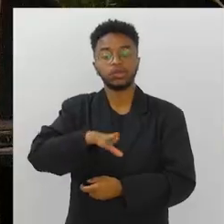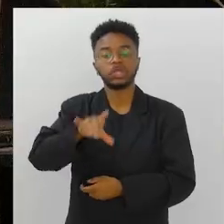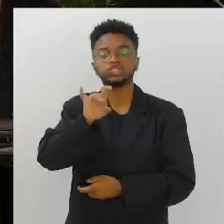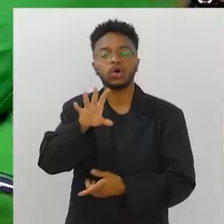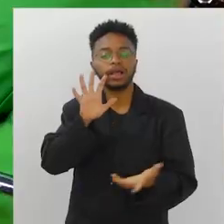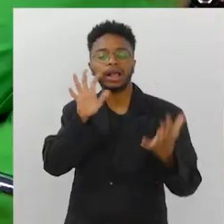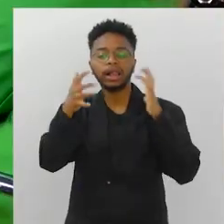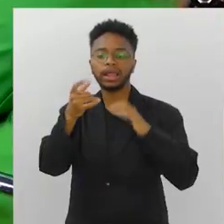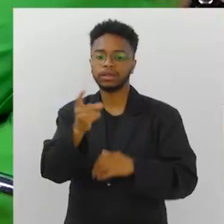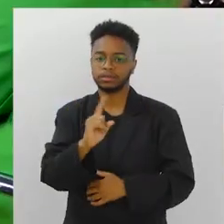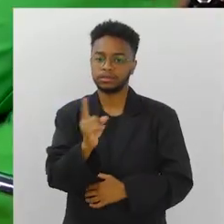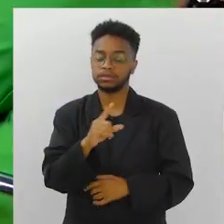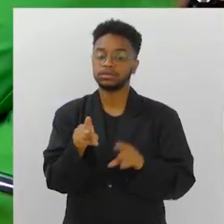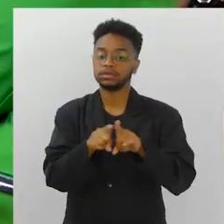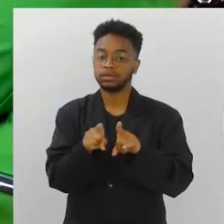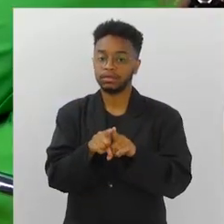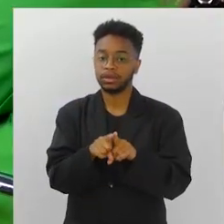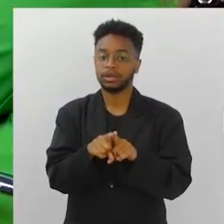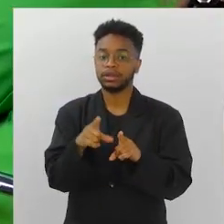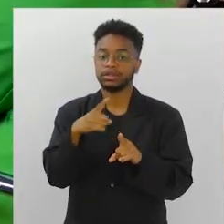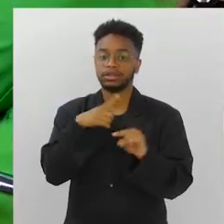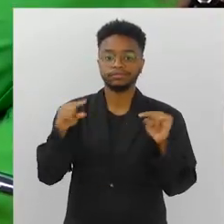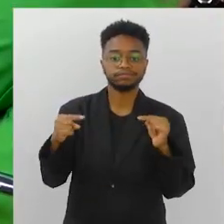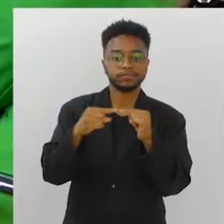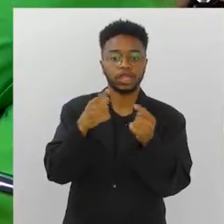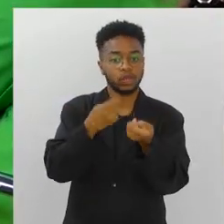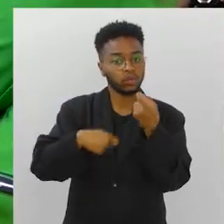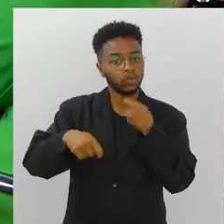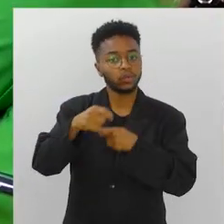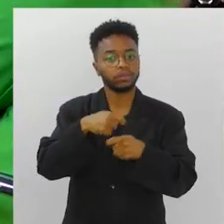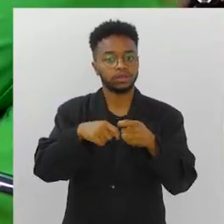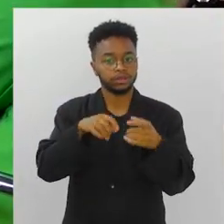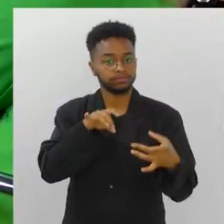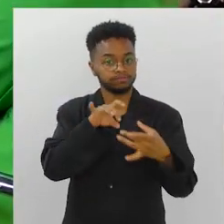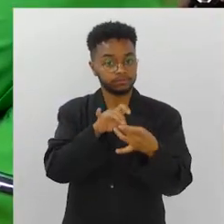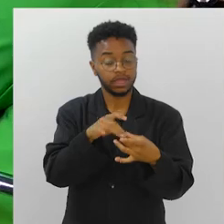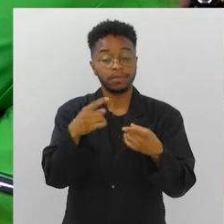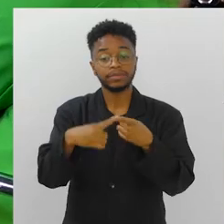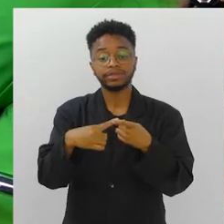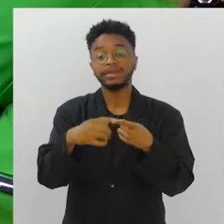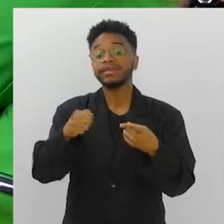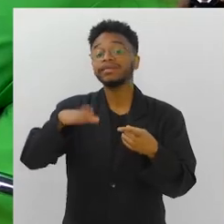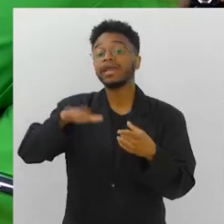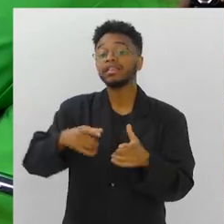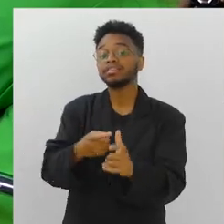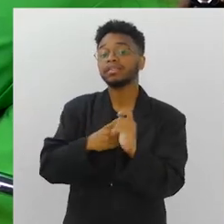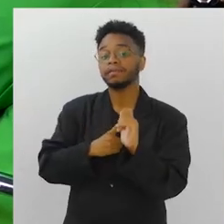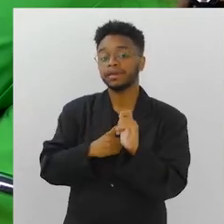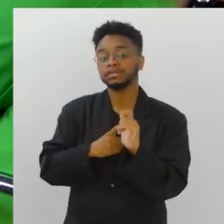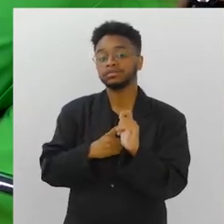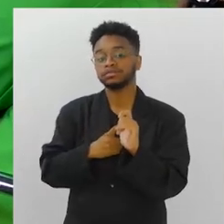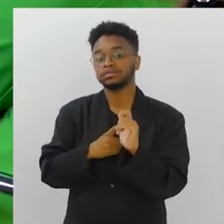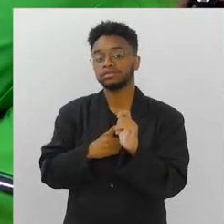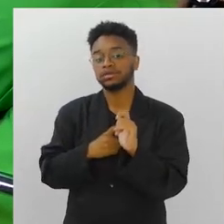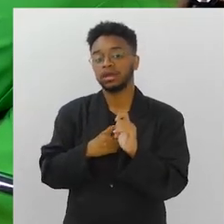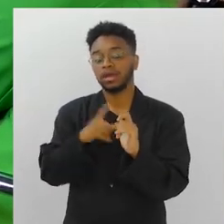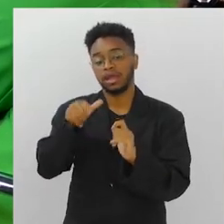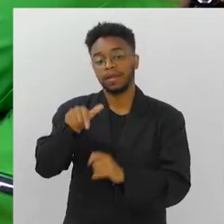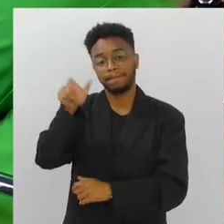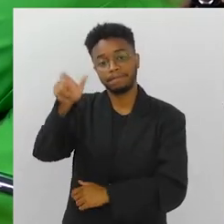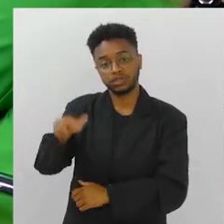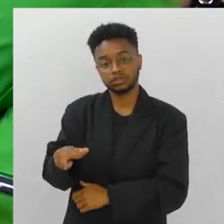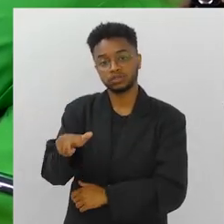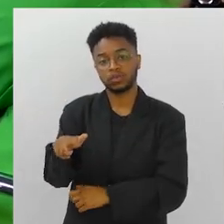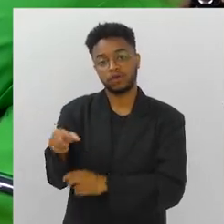apenas de uma questão climática. A gente está falando também de uma questão econômica. E quem depende dessa economia do mar é o cara que